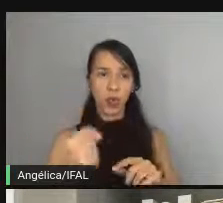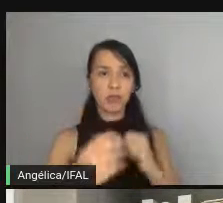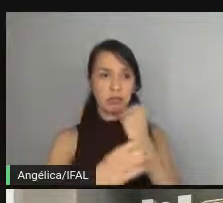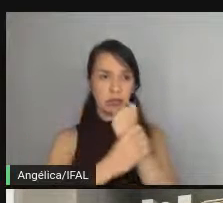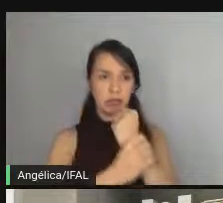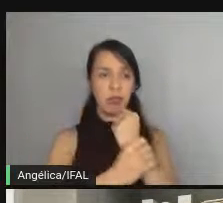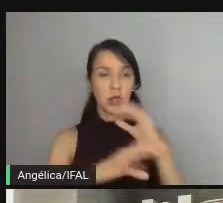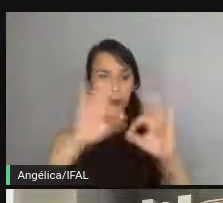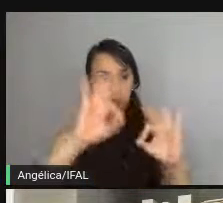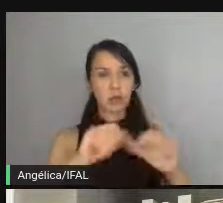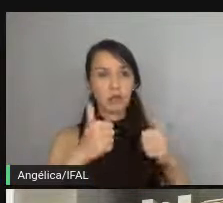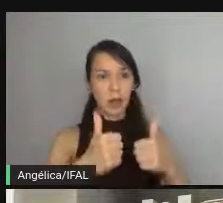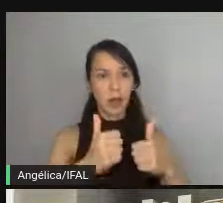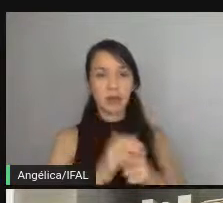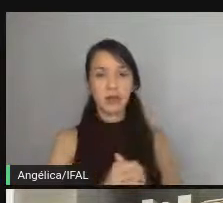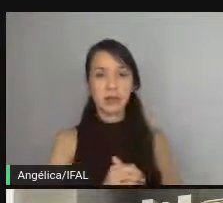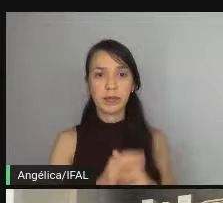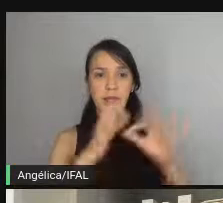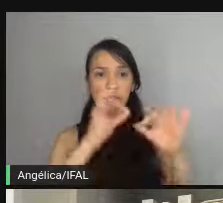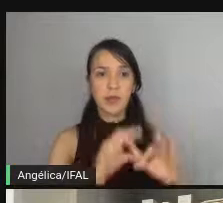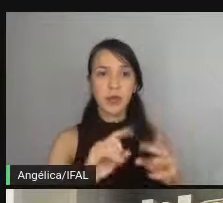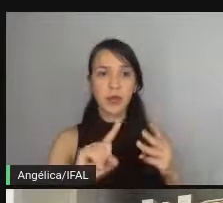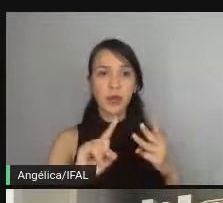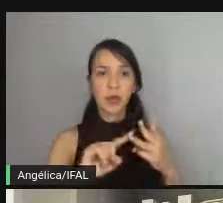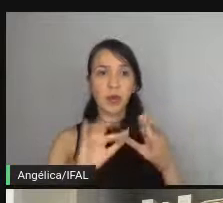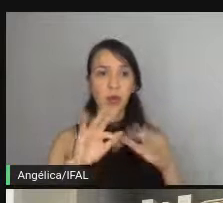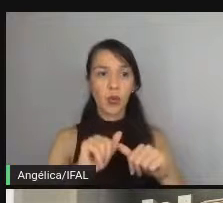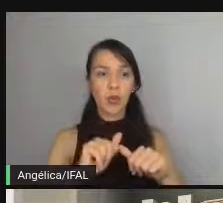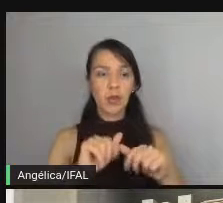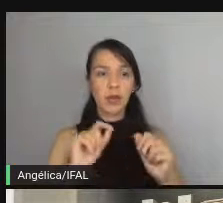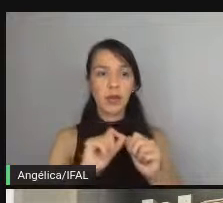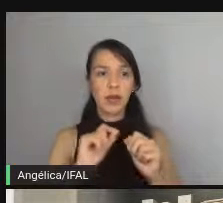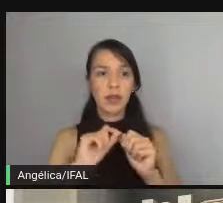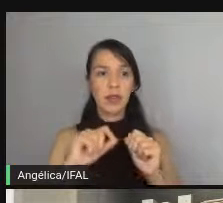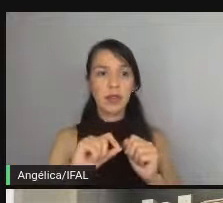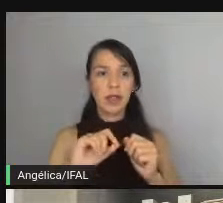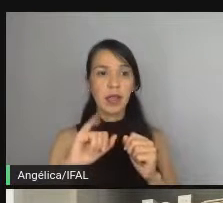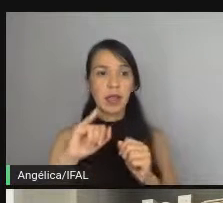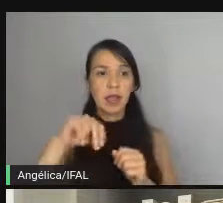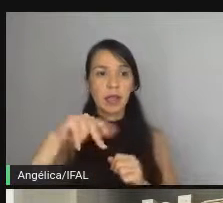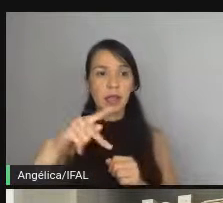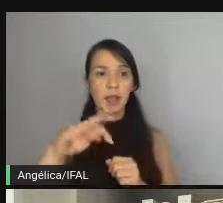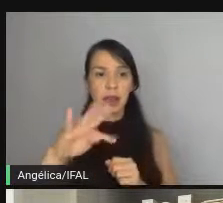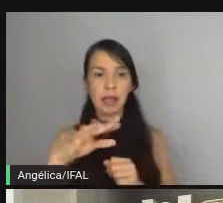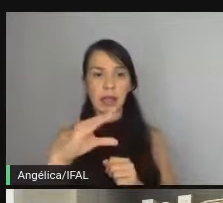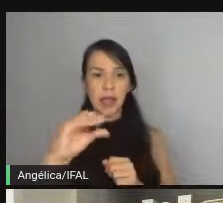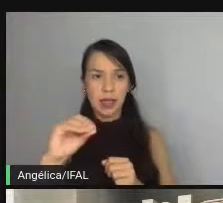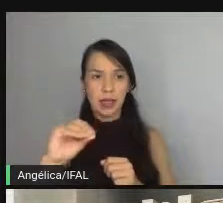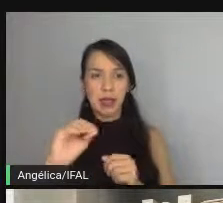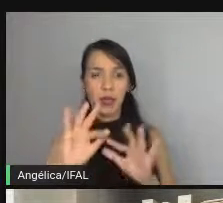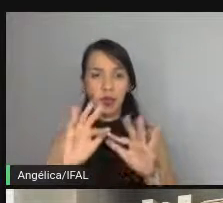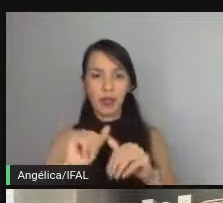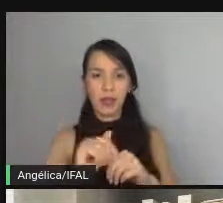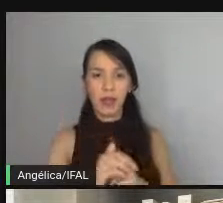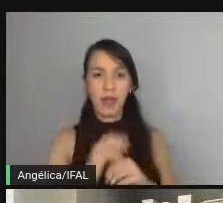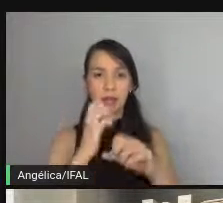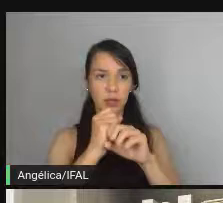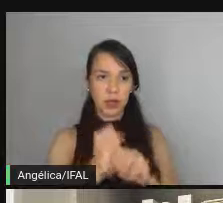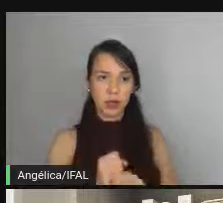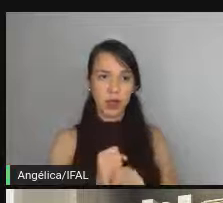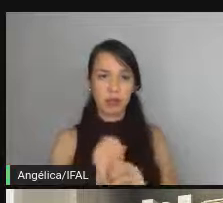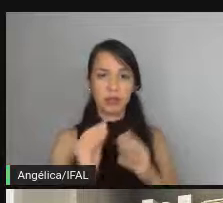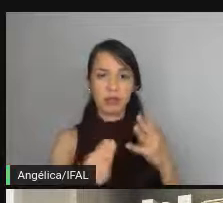tudo tá funcionando correto o último passo realmente é fazer a implementação final do cálculo